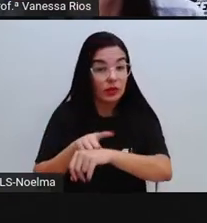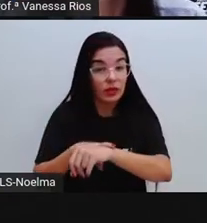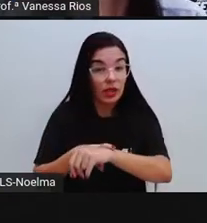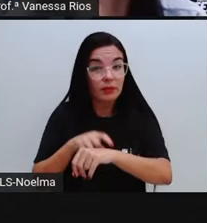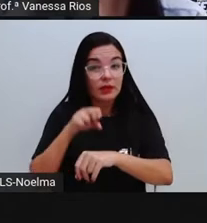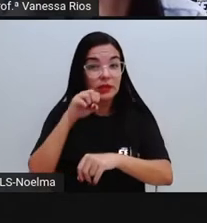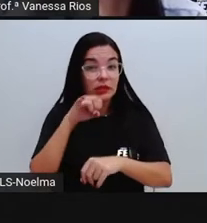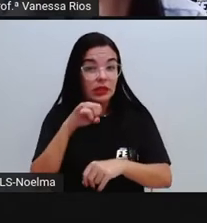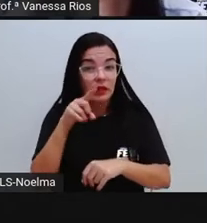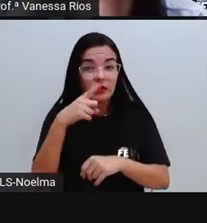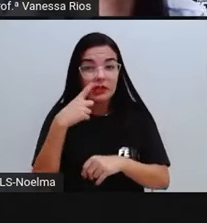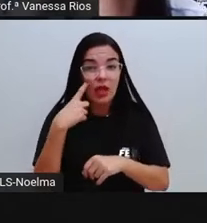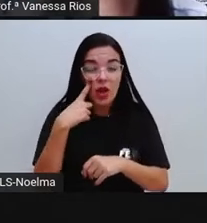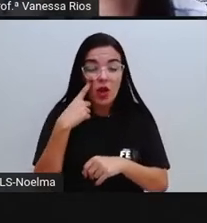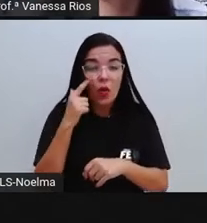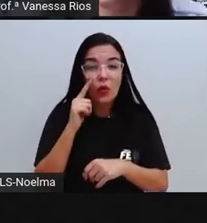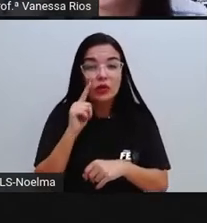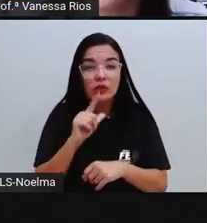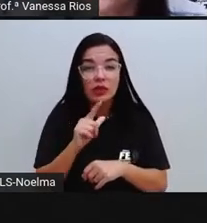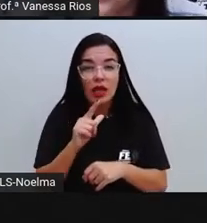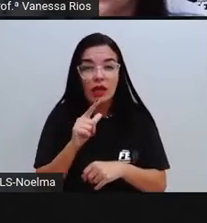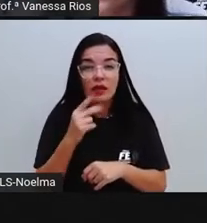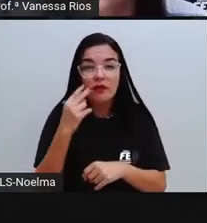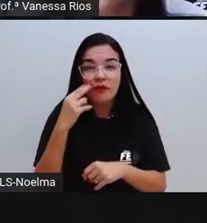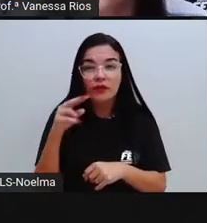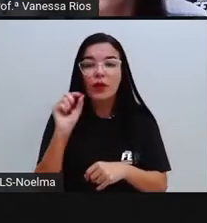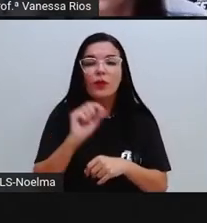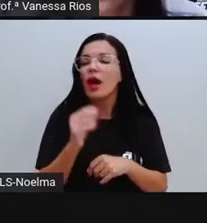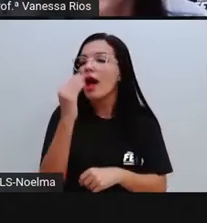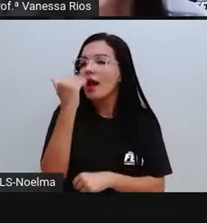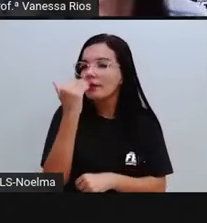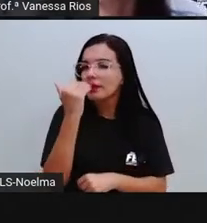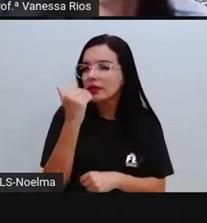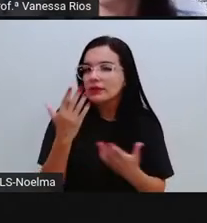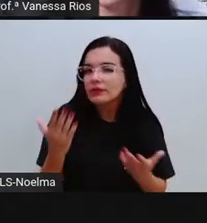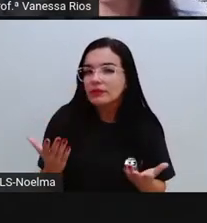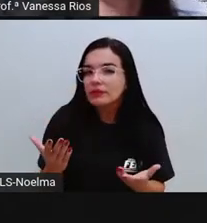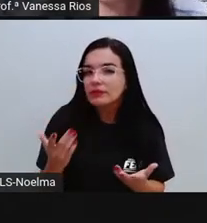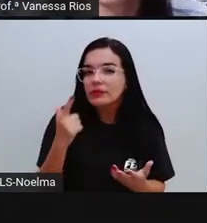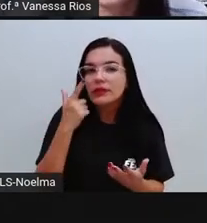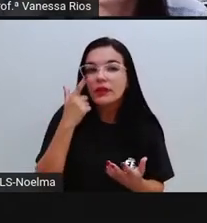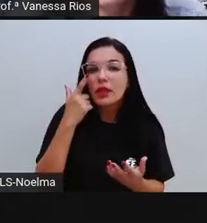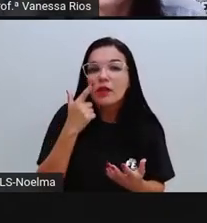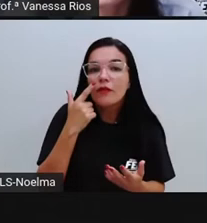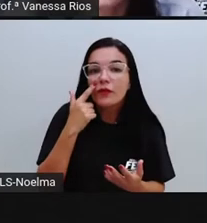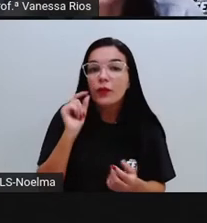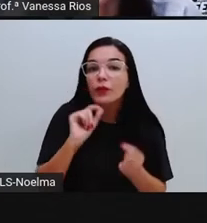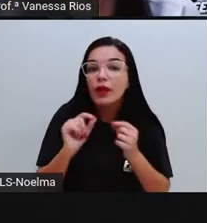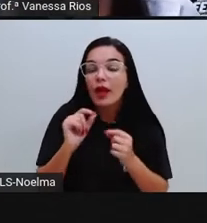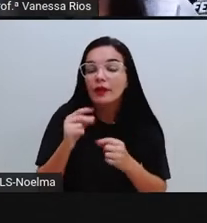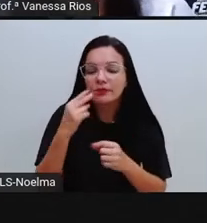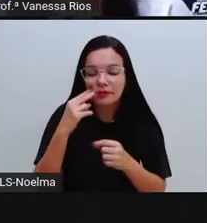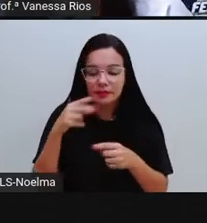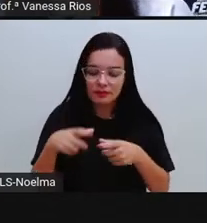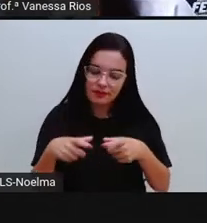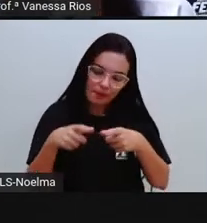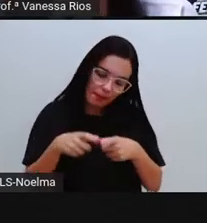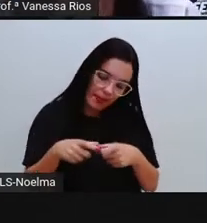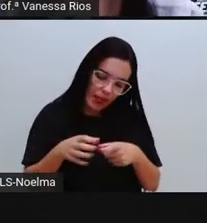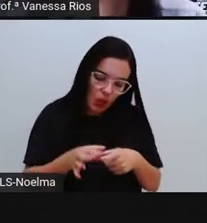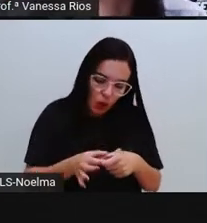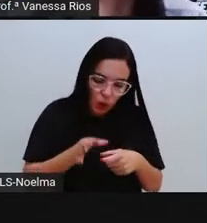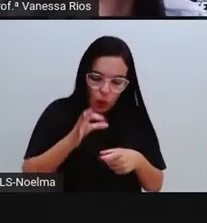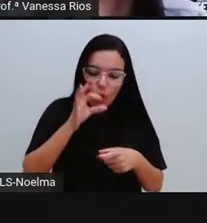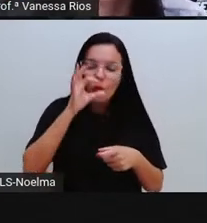Será que você consegue ver ela se alimentando? Como a gente viu na imagem anterior, as plantinhas ali com a colher, com o